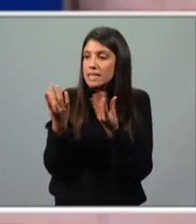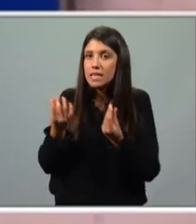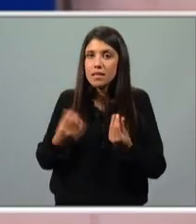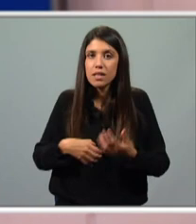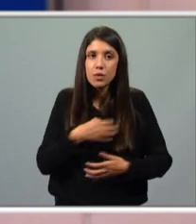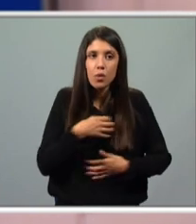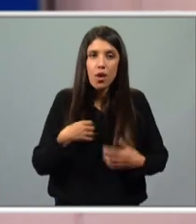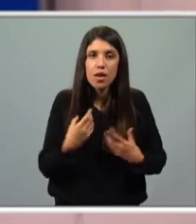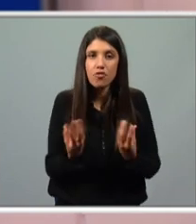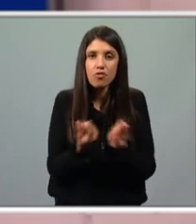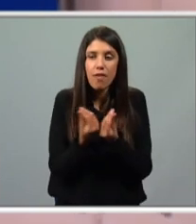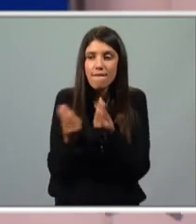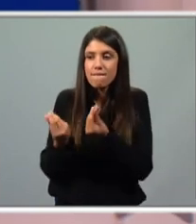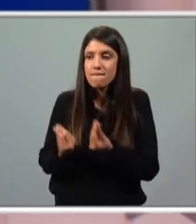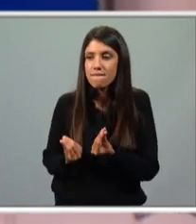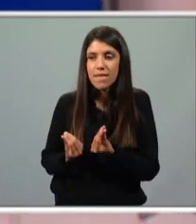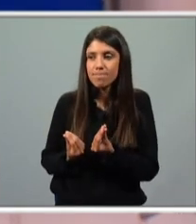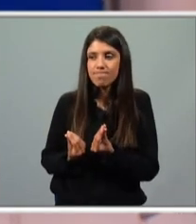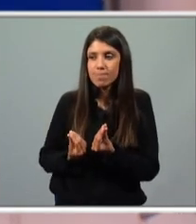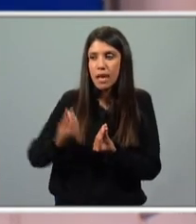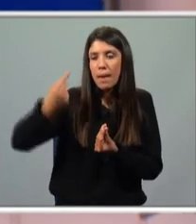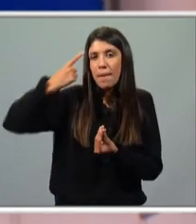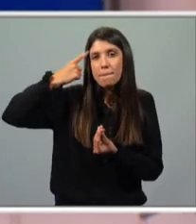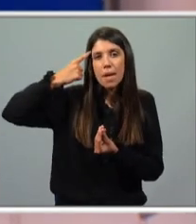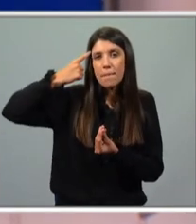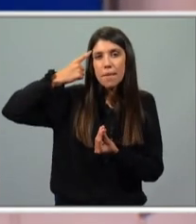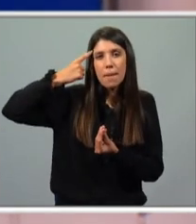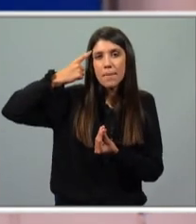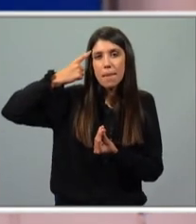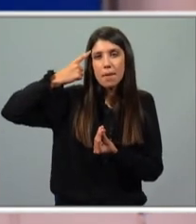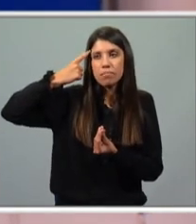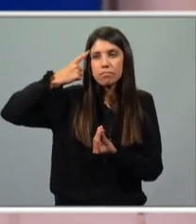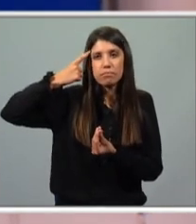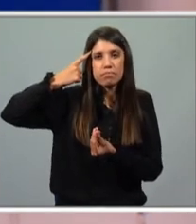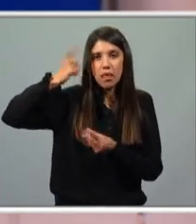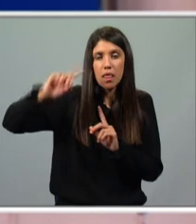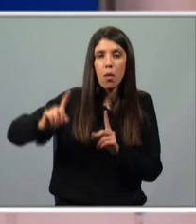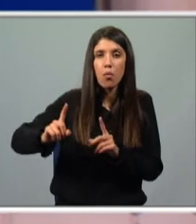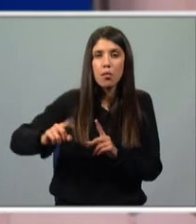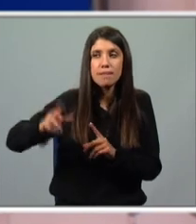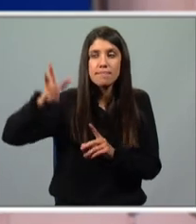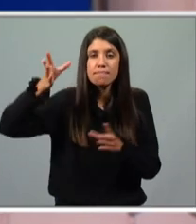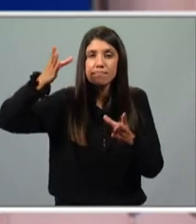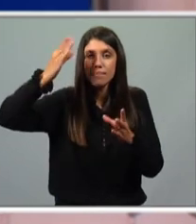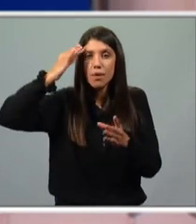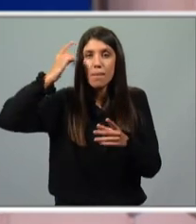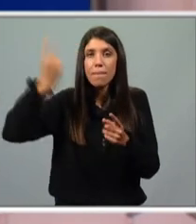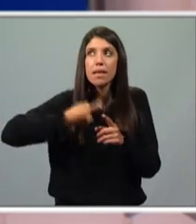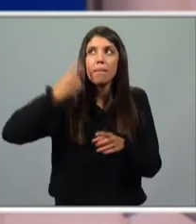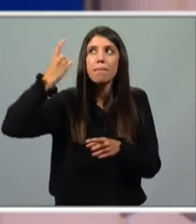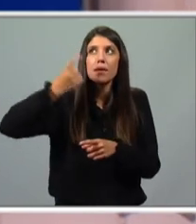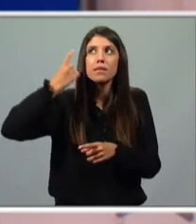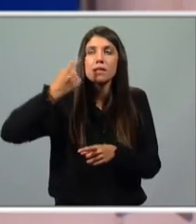ainda não estão conscientes, ainda não estão apreendidas. Eles têm que pensar sobre isso.